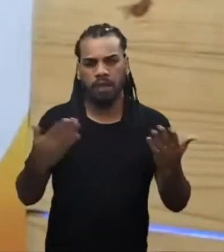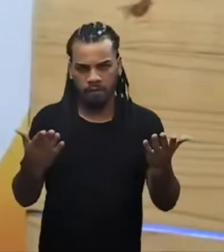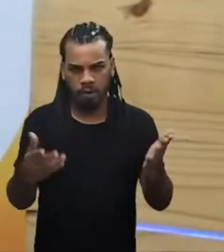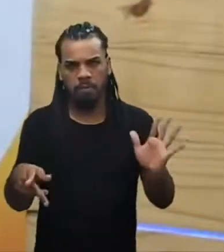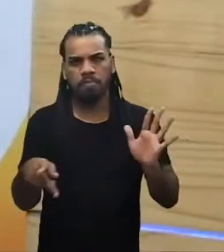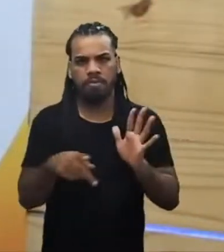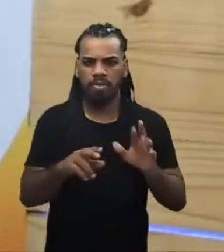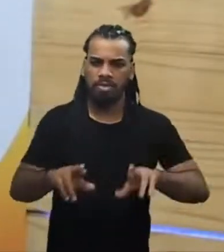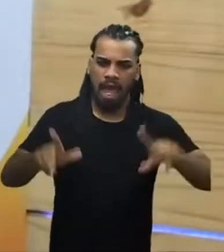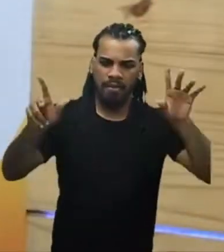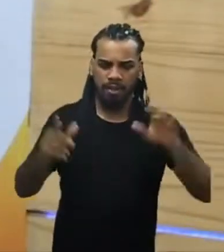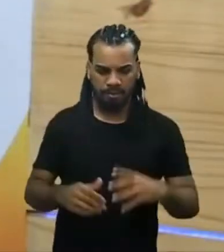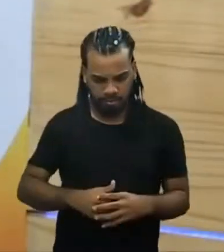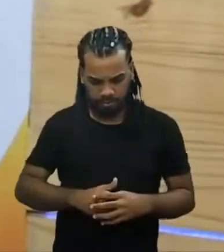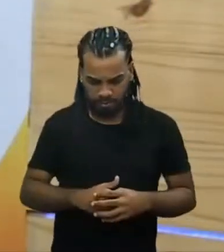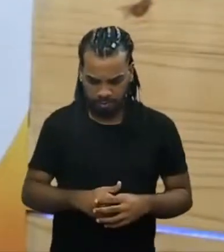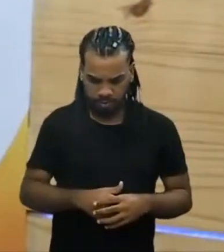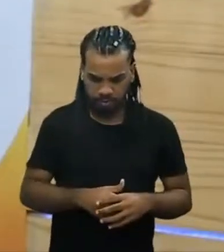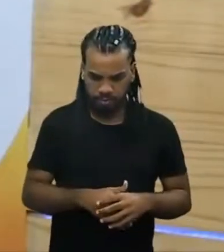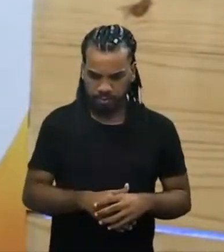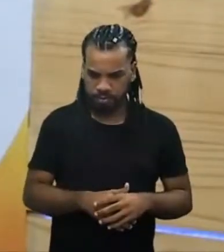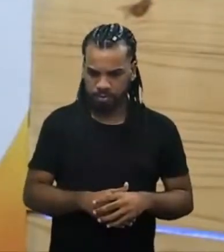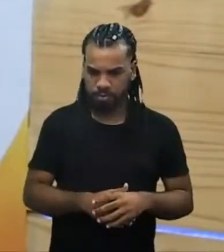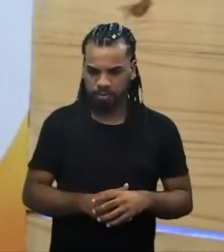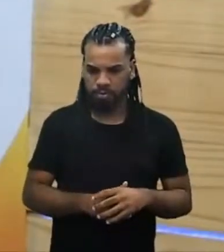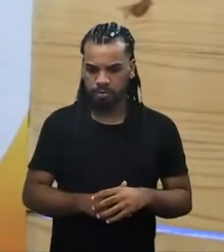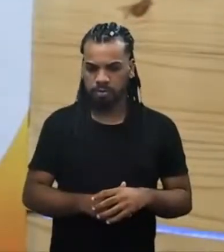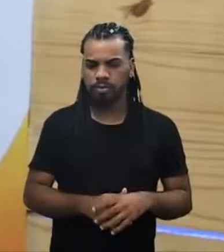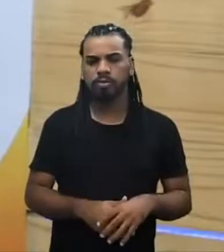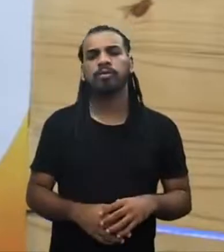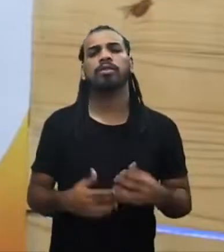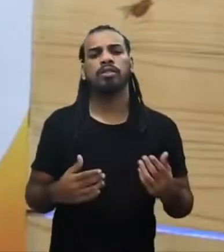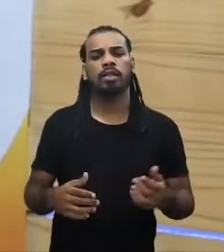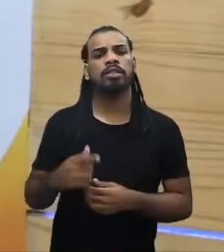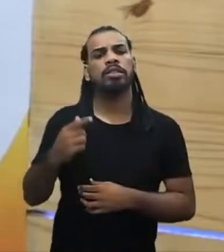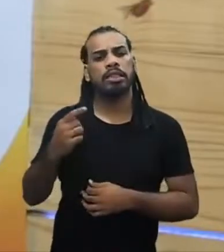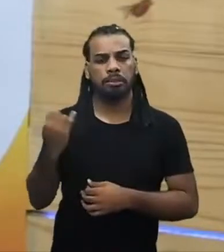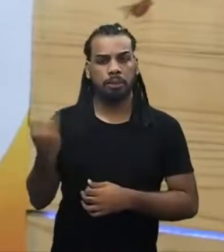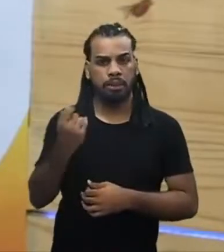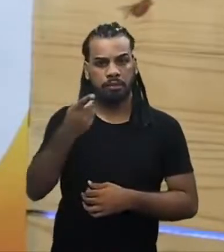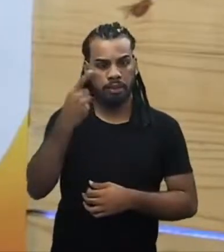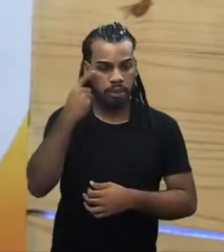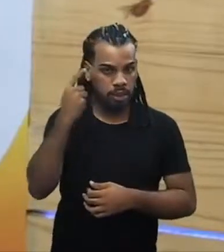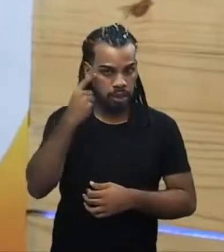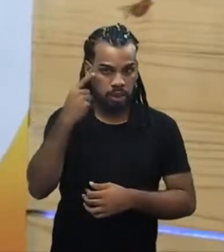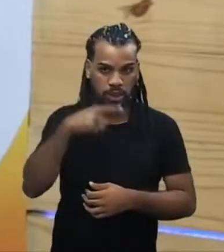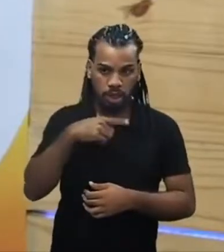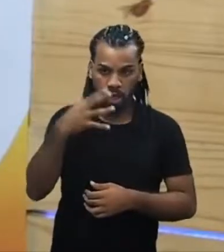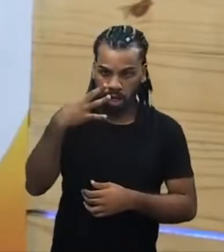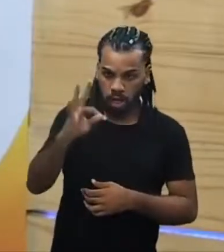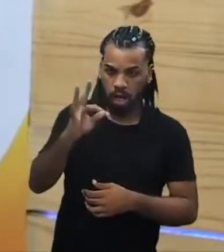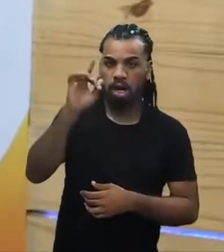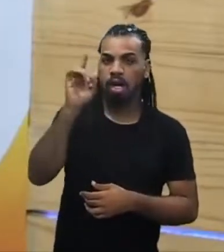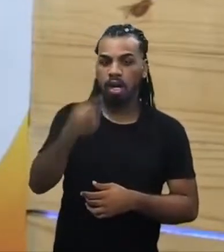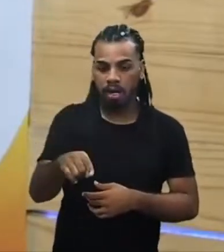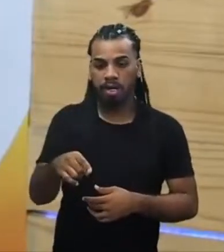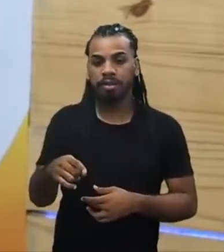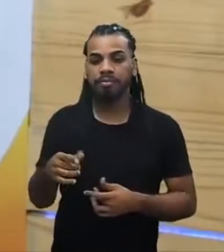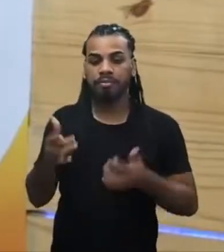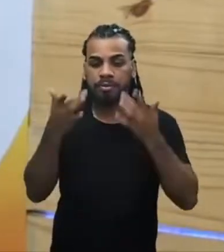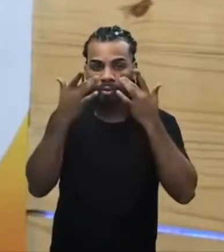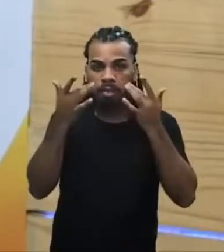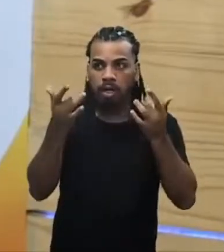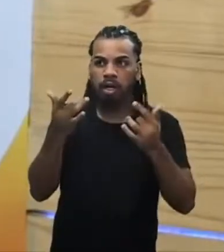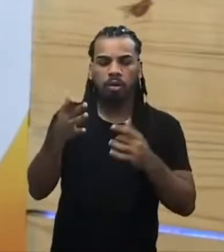diferenciado. É importante que você se ligue que esse tipo de observação apareceu